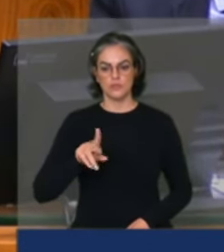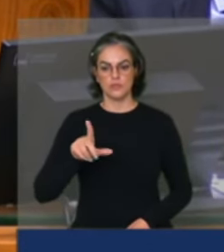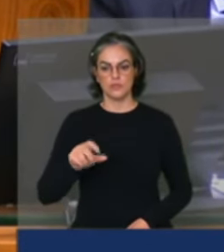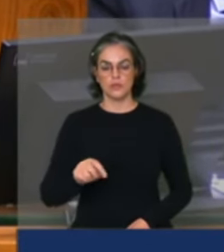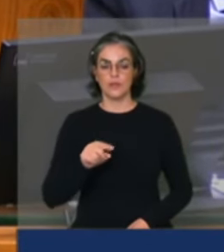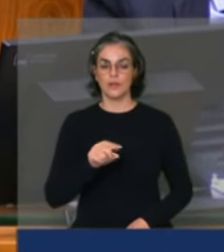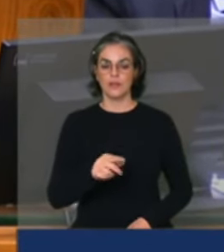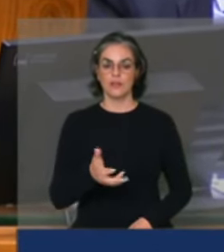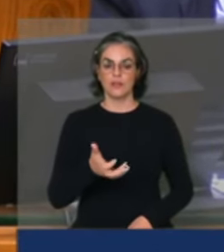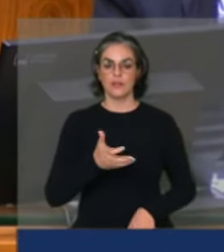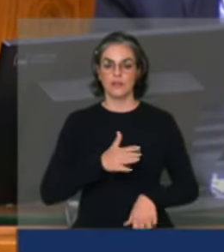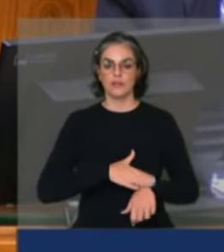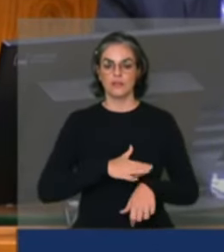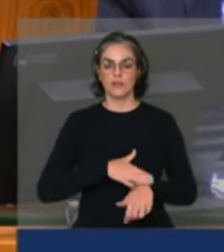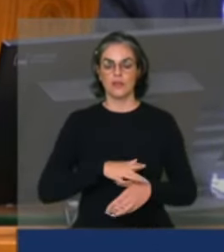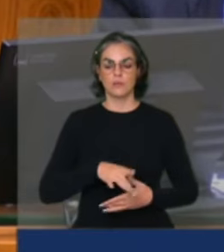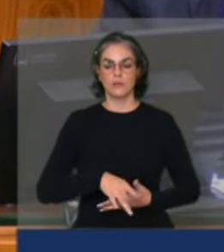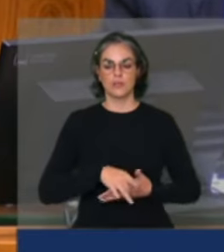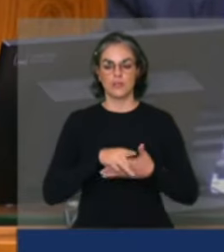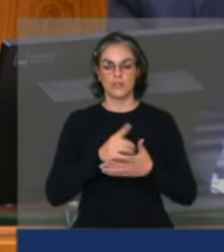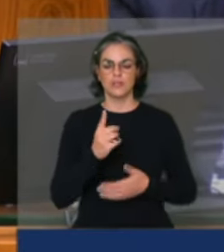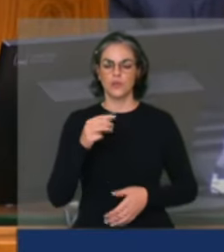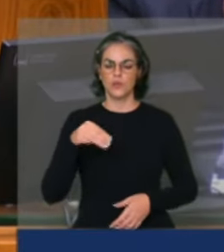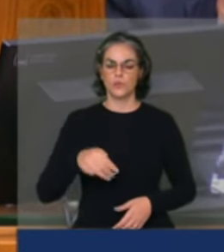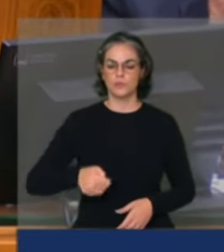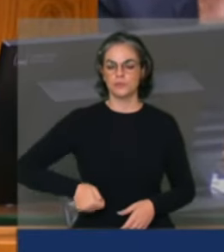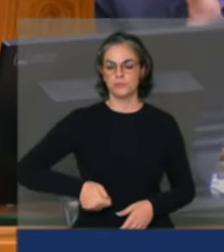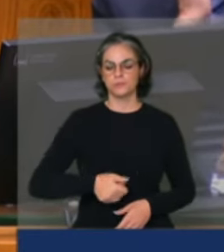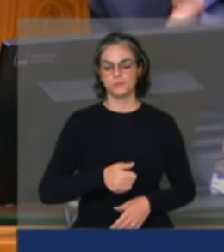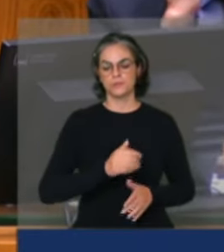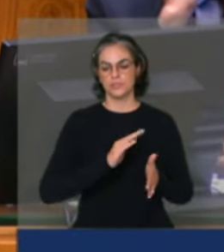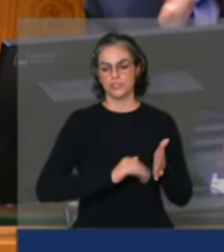então ele fala um minuto agora e já libera a lista da inscrição dos líderes.